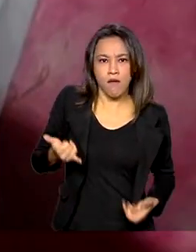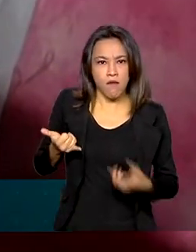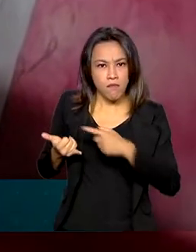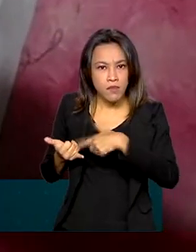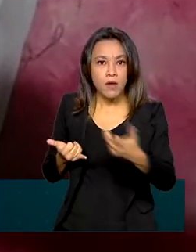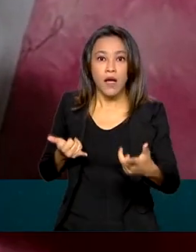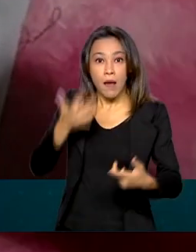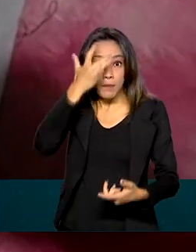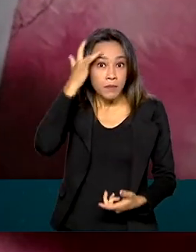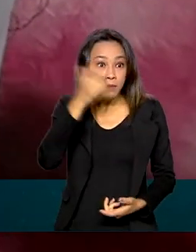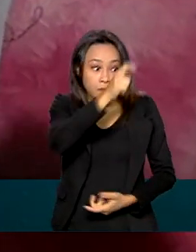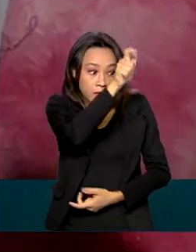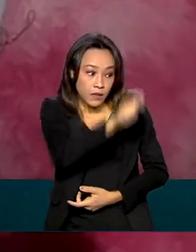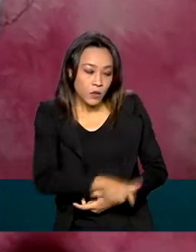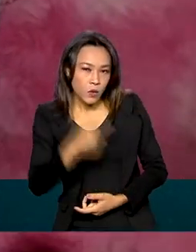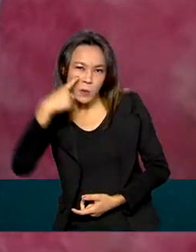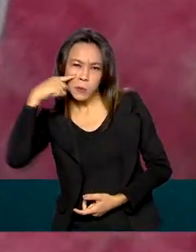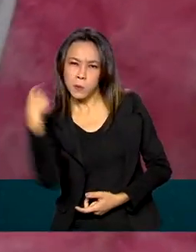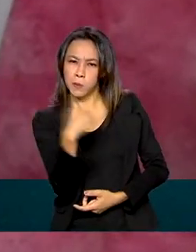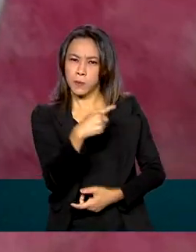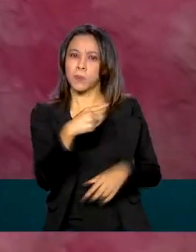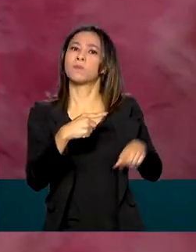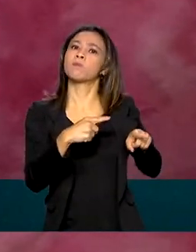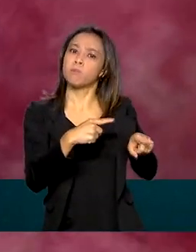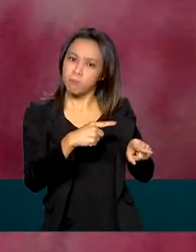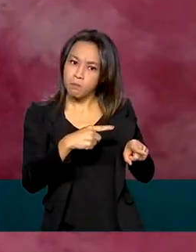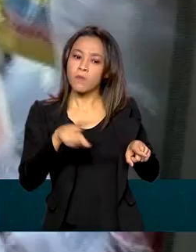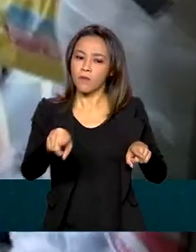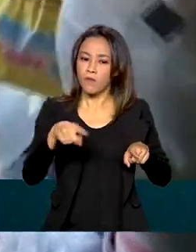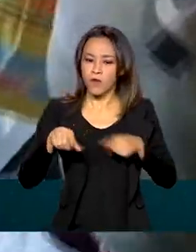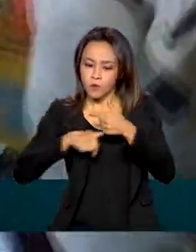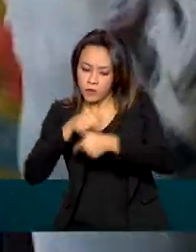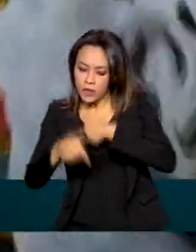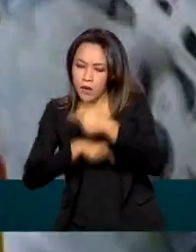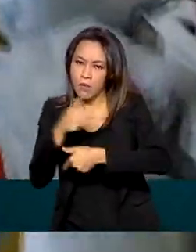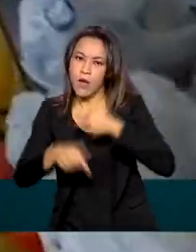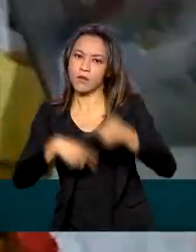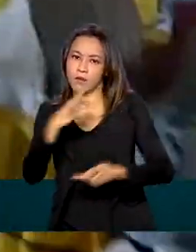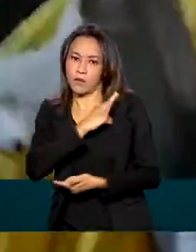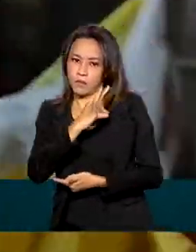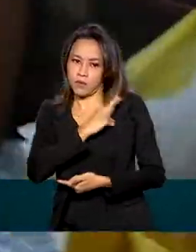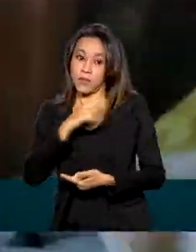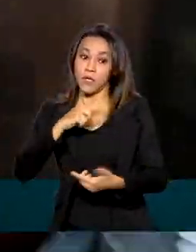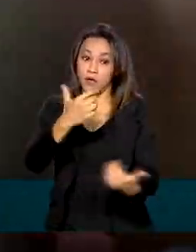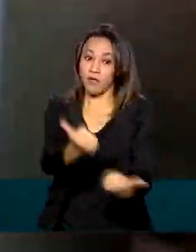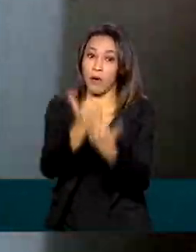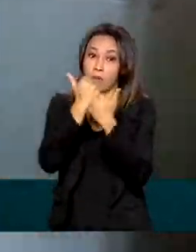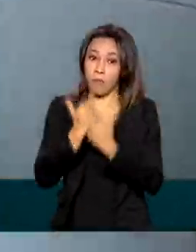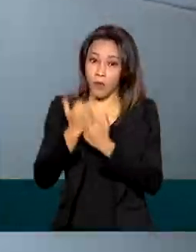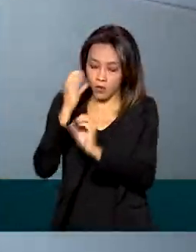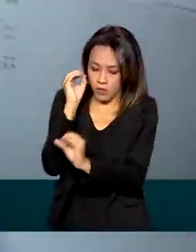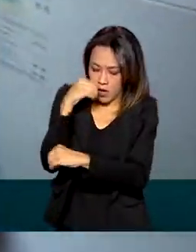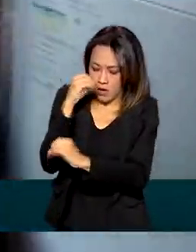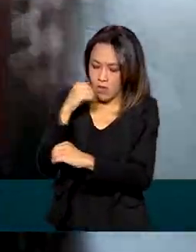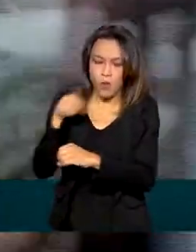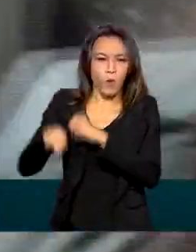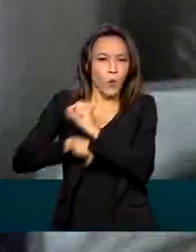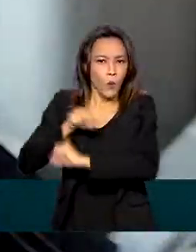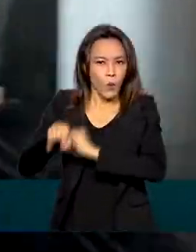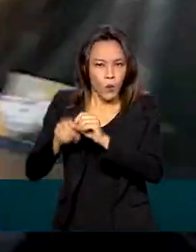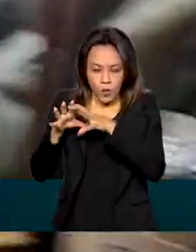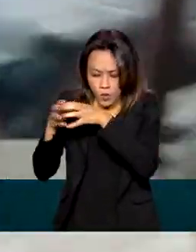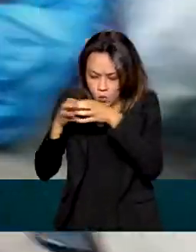O suspeito foi identificado durante a Operação SHIELD, ação que contou com o apoio do Laboratório de Inteligência